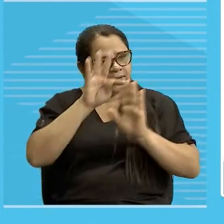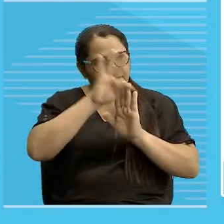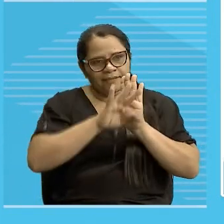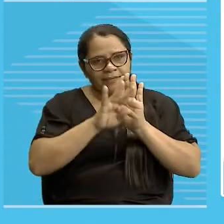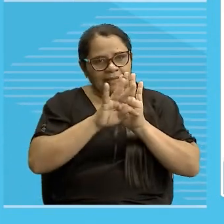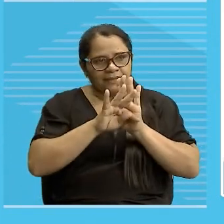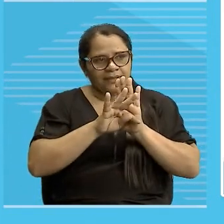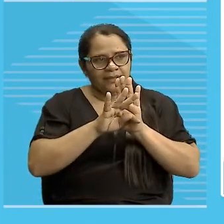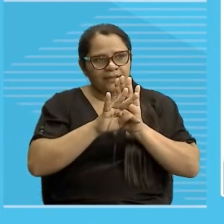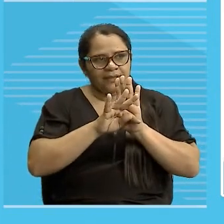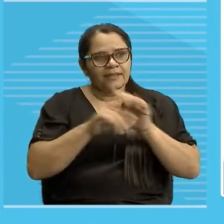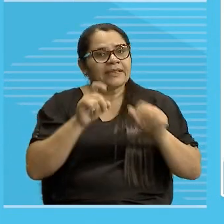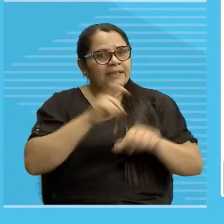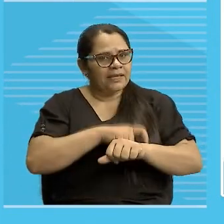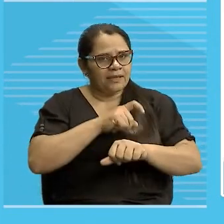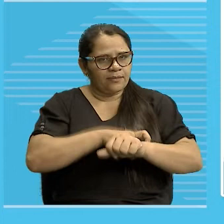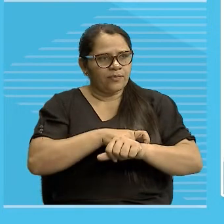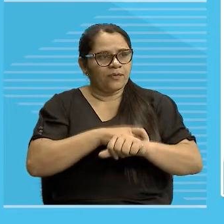tendo o texto.